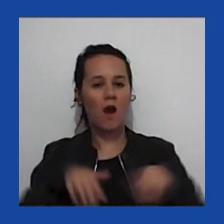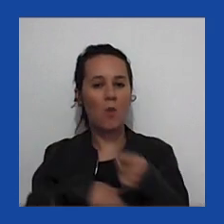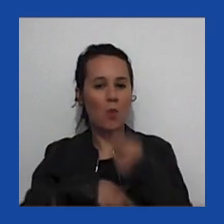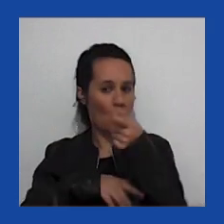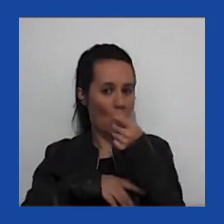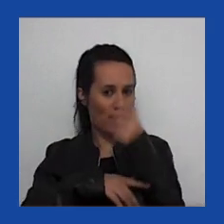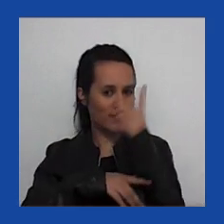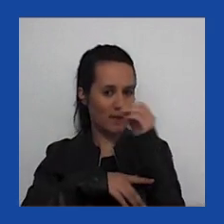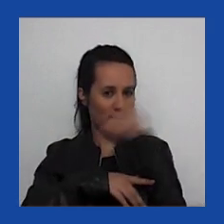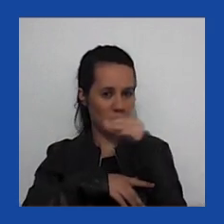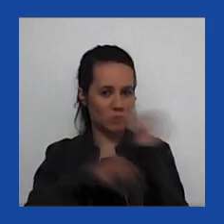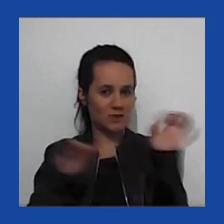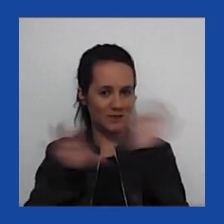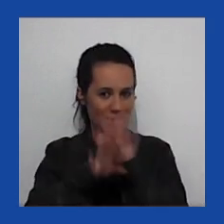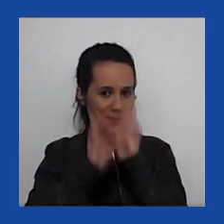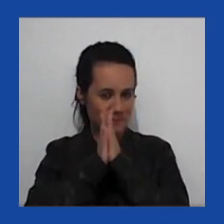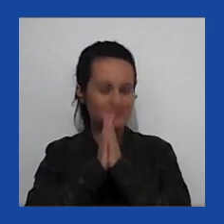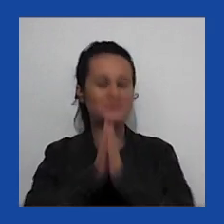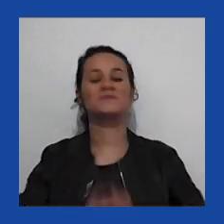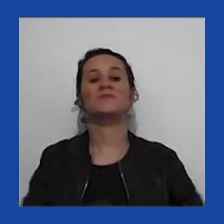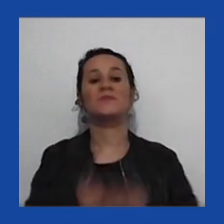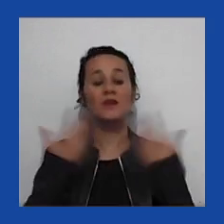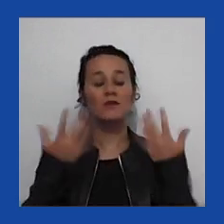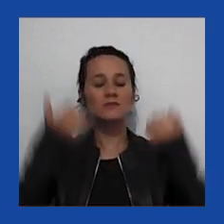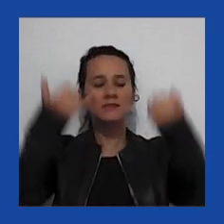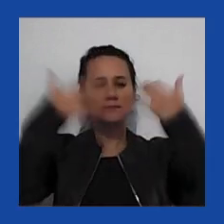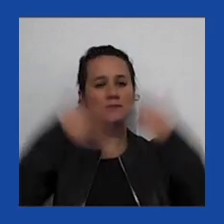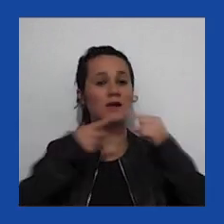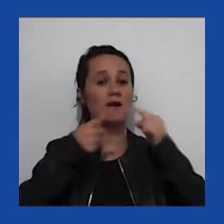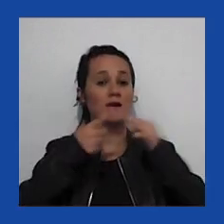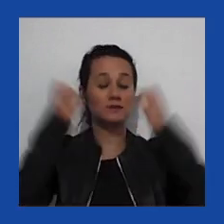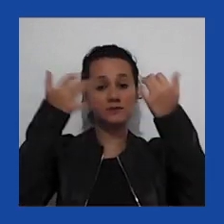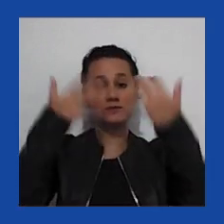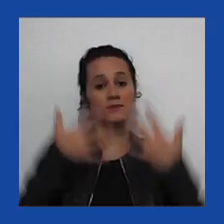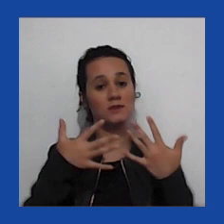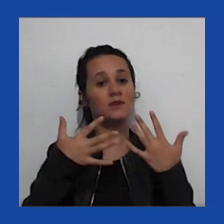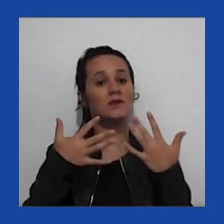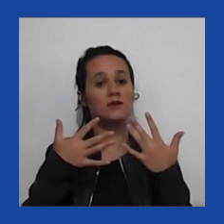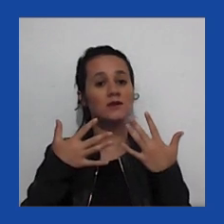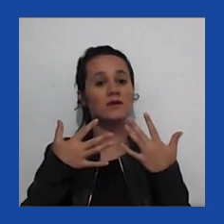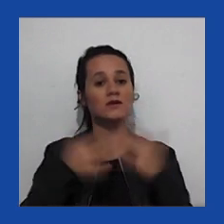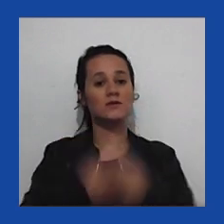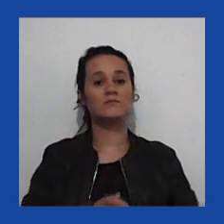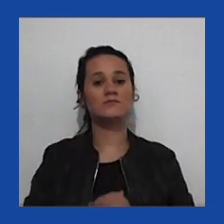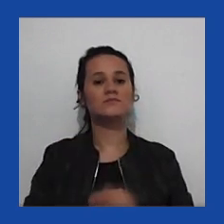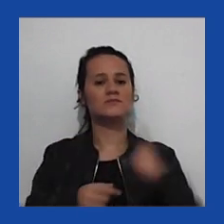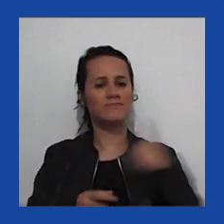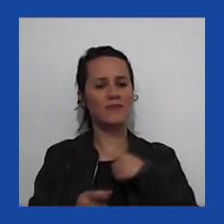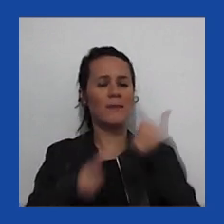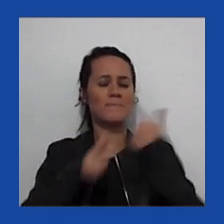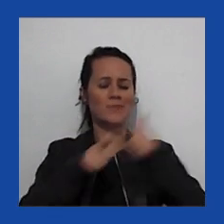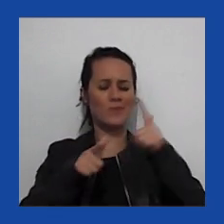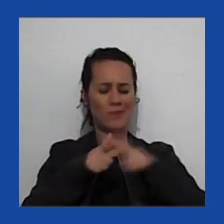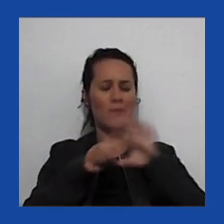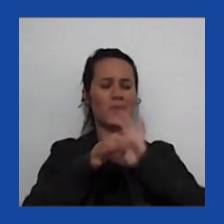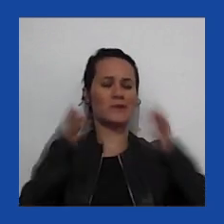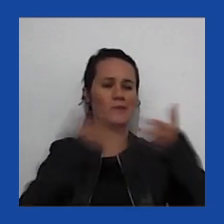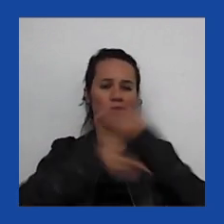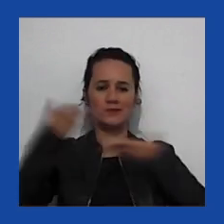dez minutos. O primeiro ponto era que há um problema com democracia,